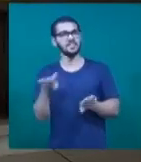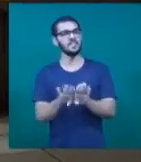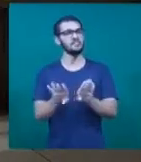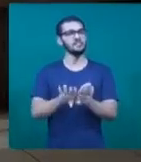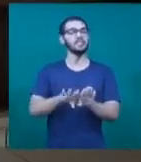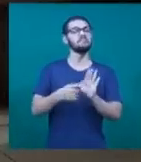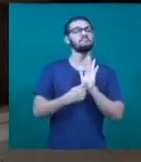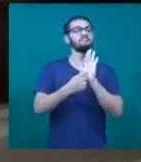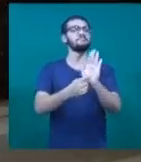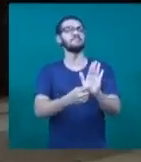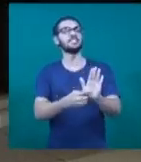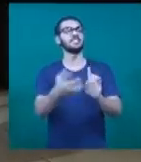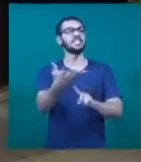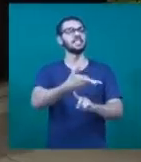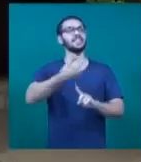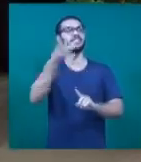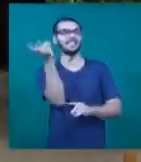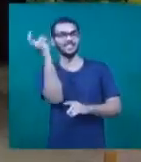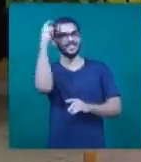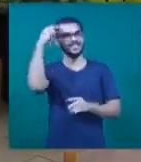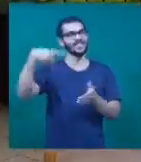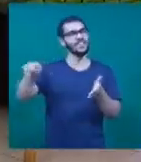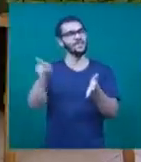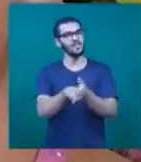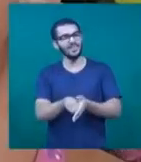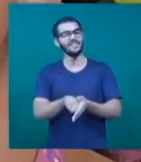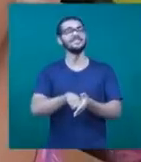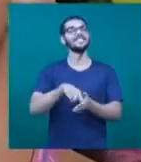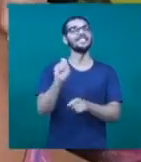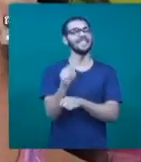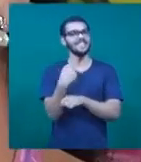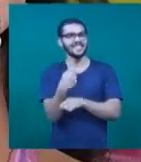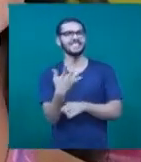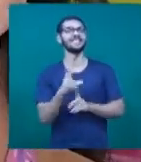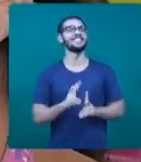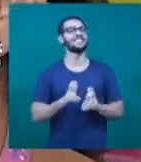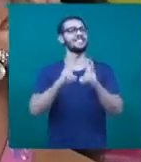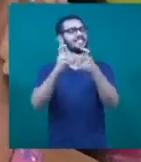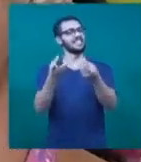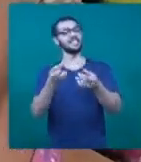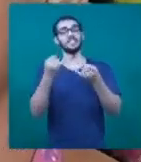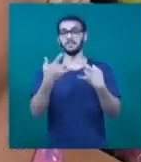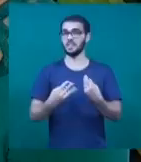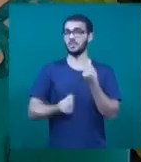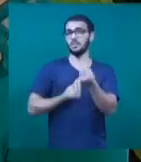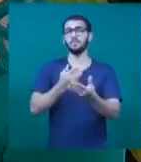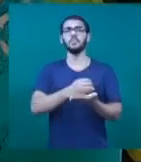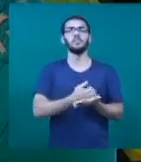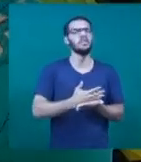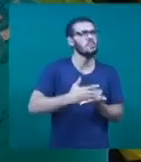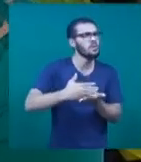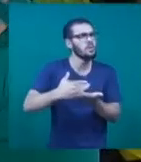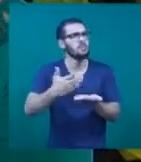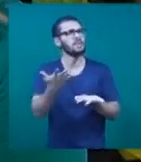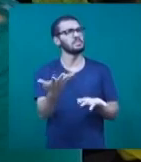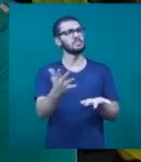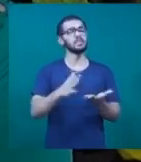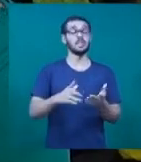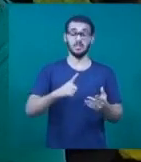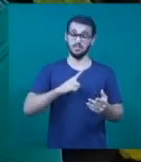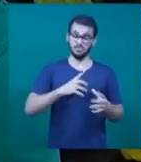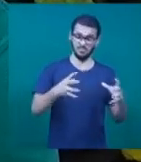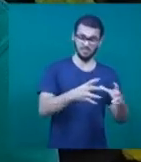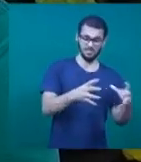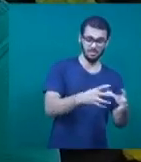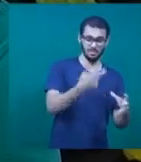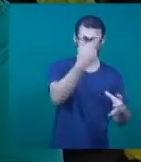primeira exposição de arte e cultura da Associação do Câncer. Alessandra conta como surgiu a ONG. Começou com um grupo de pessoas, né?